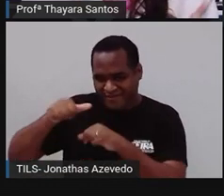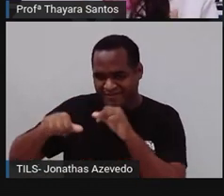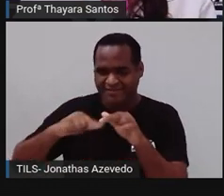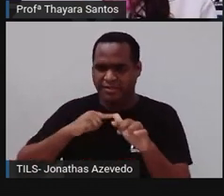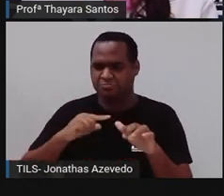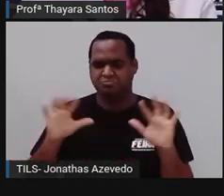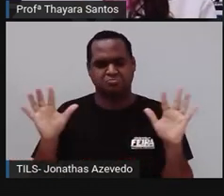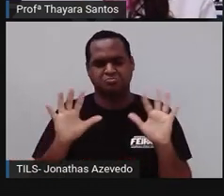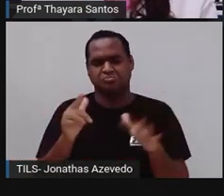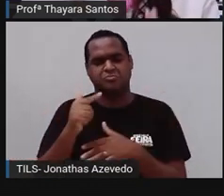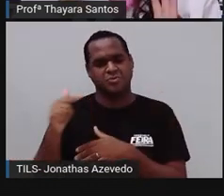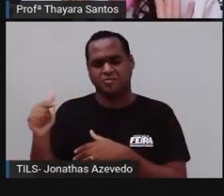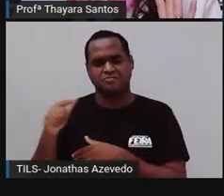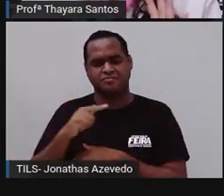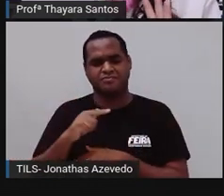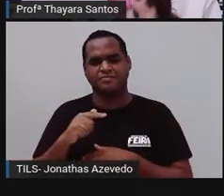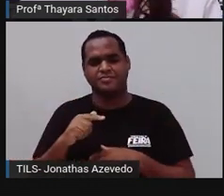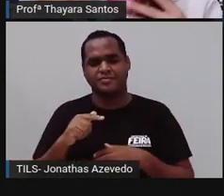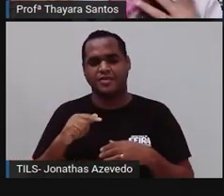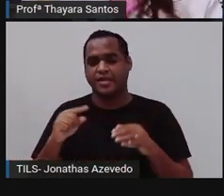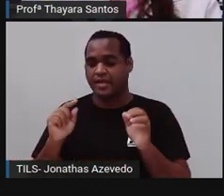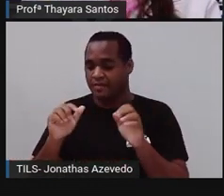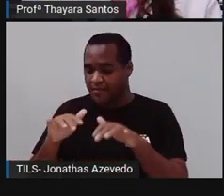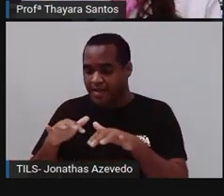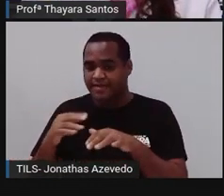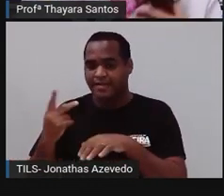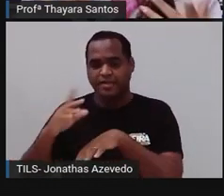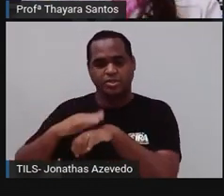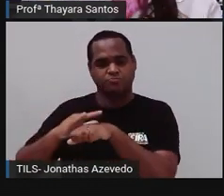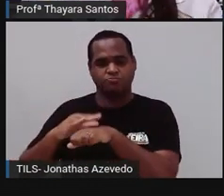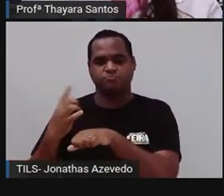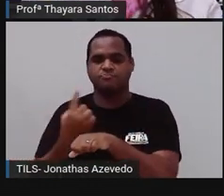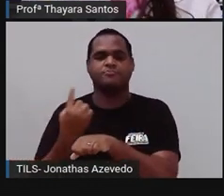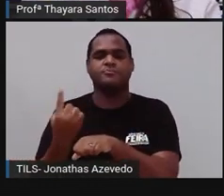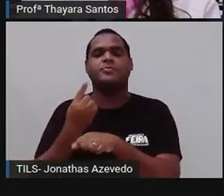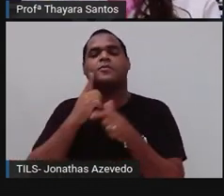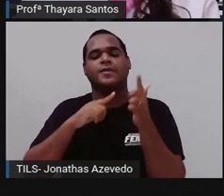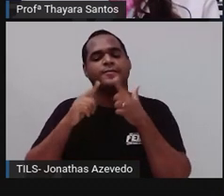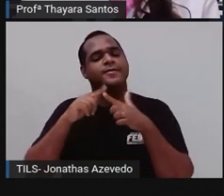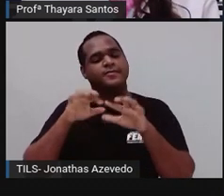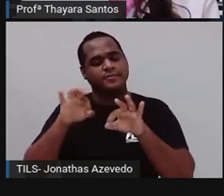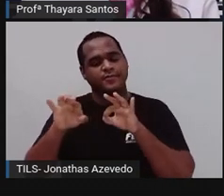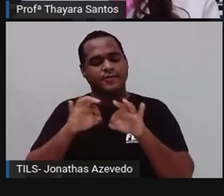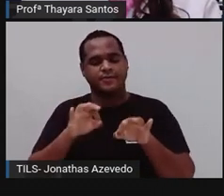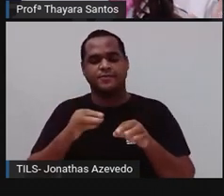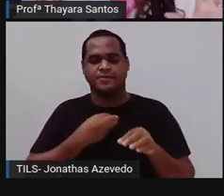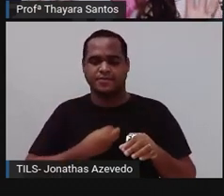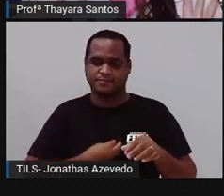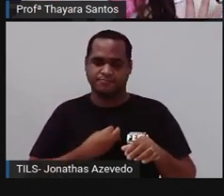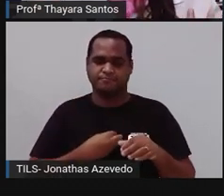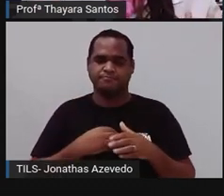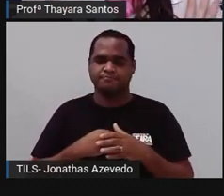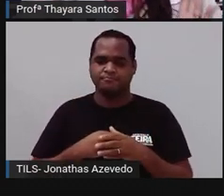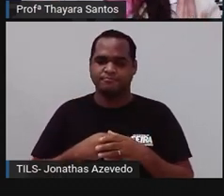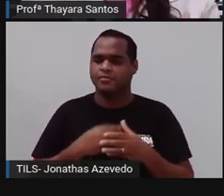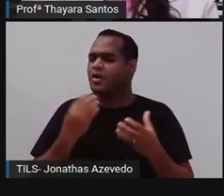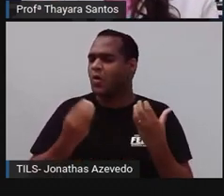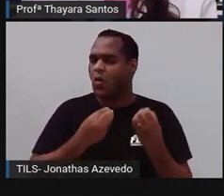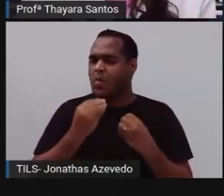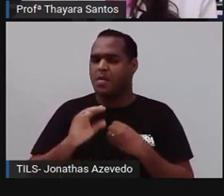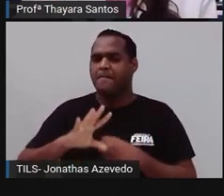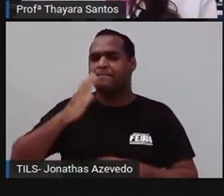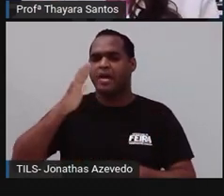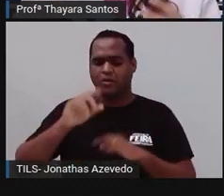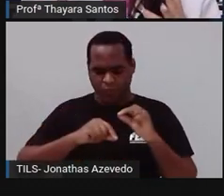ela não envolve gametas. O organismo sozinho consegue realizar aquele tipo de reprodução. E como é que acontece aqui nos